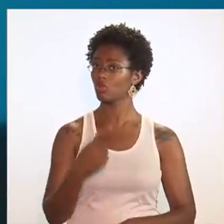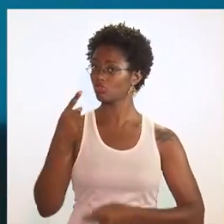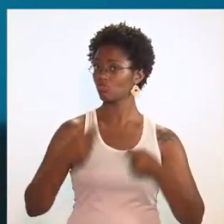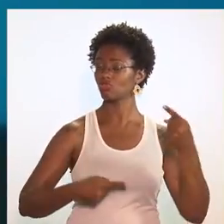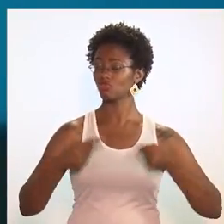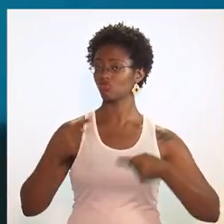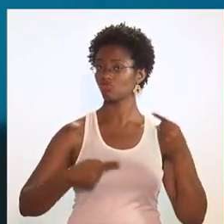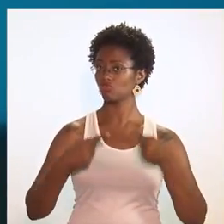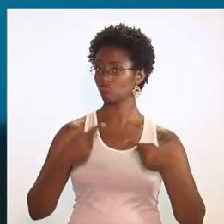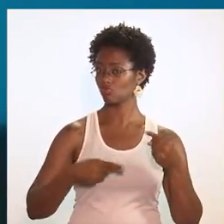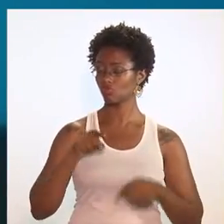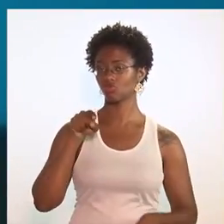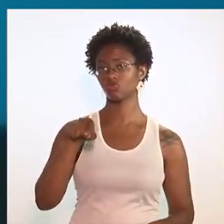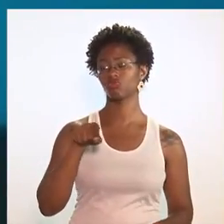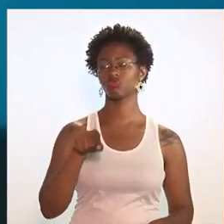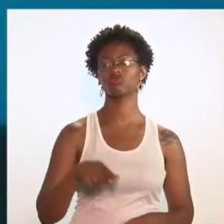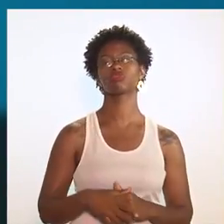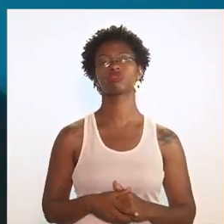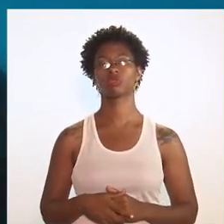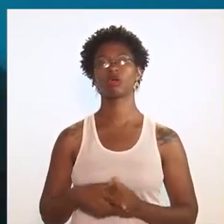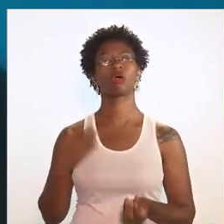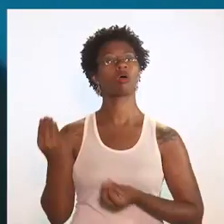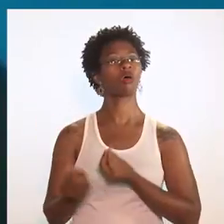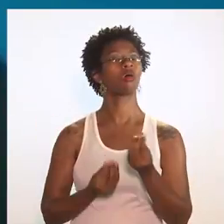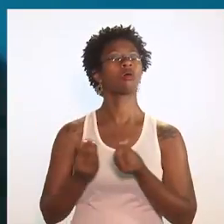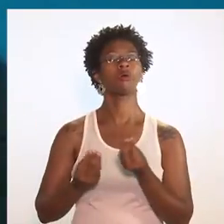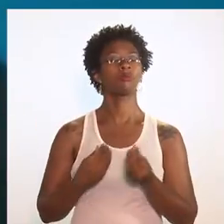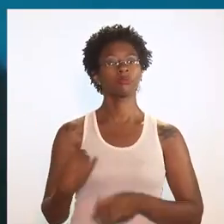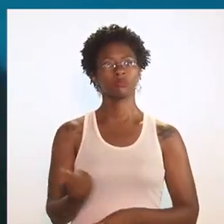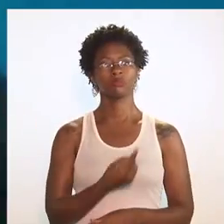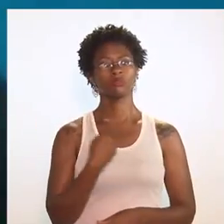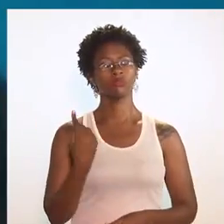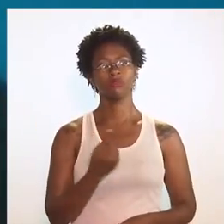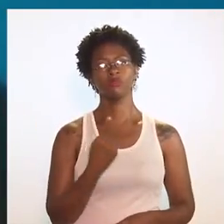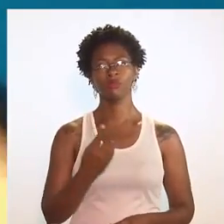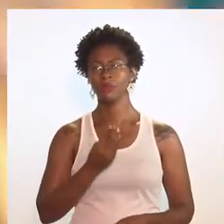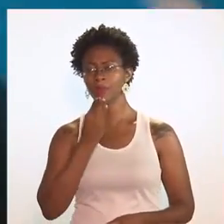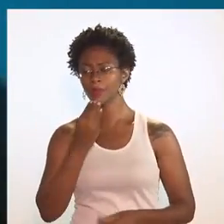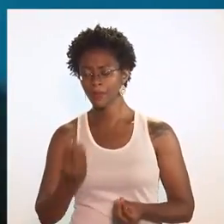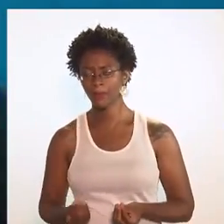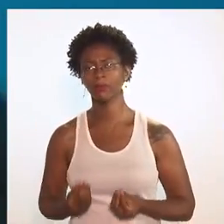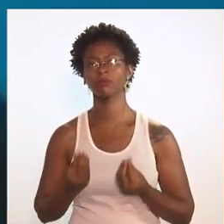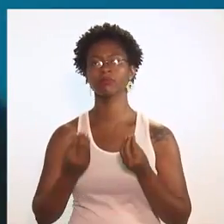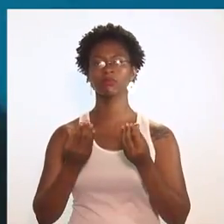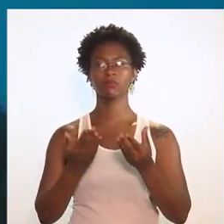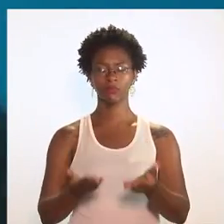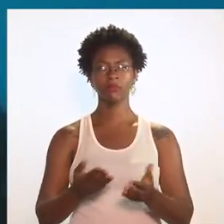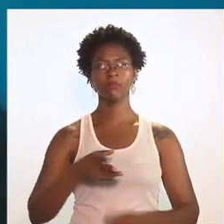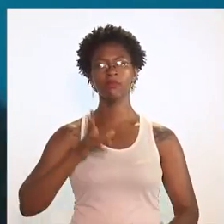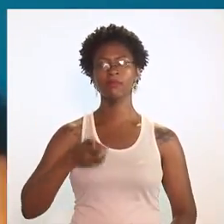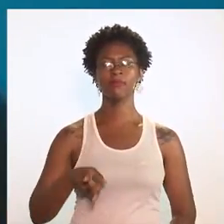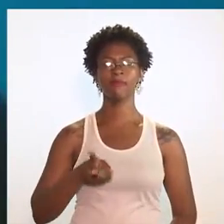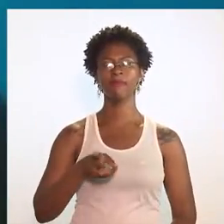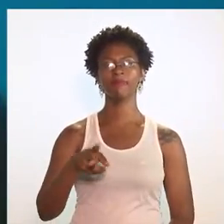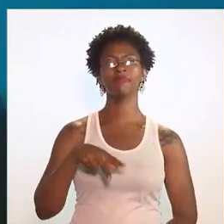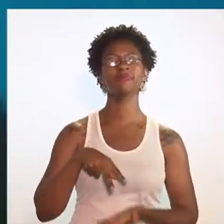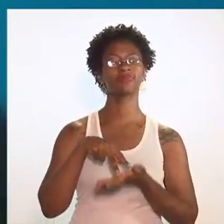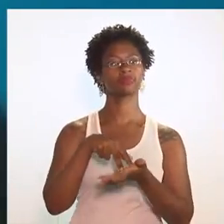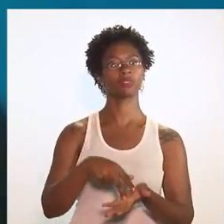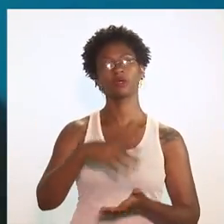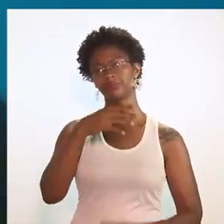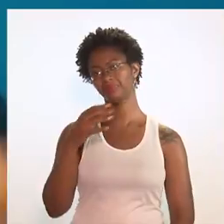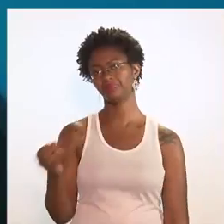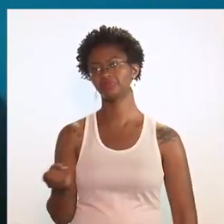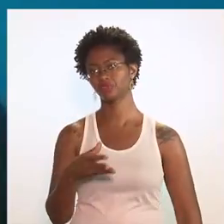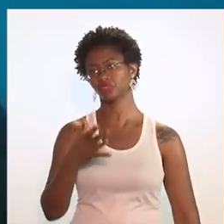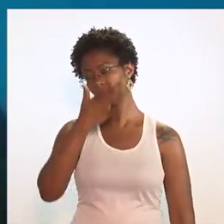fazer essa discussão, que é como que a gente oportuniza a permanência mais